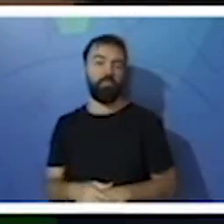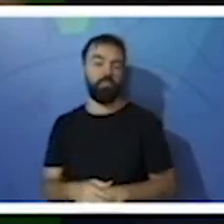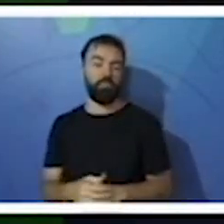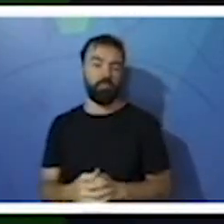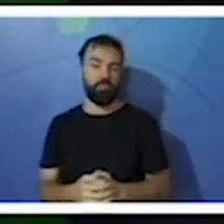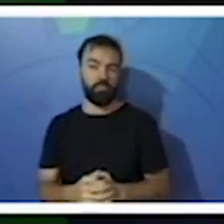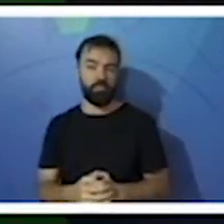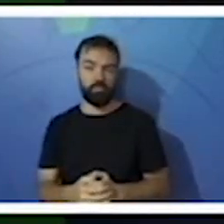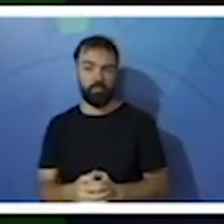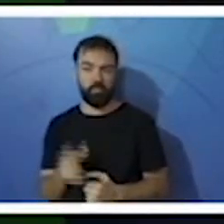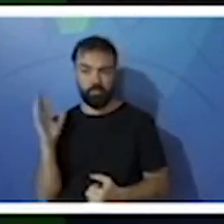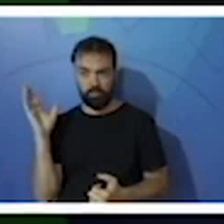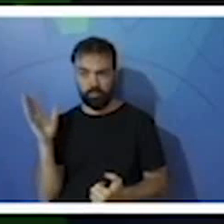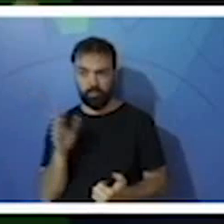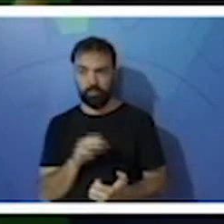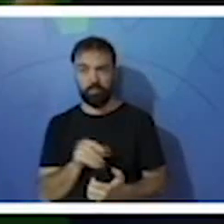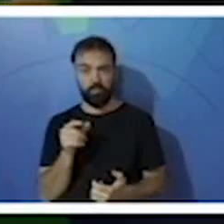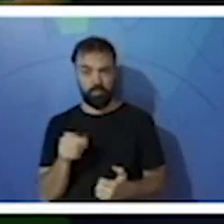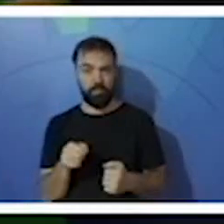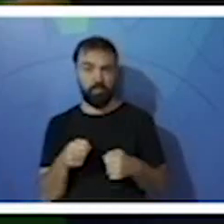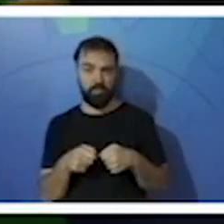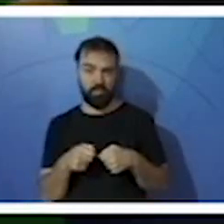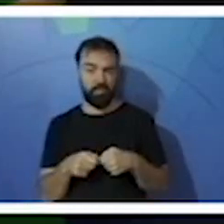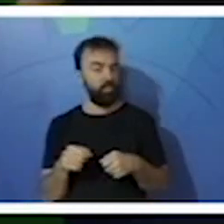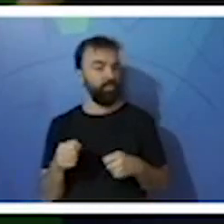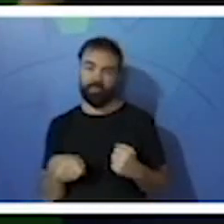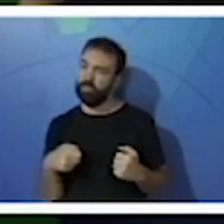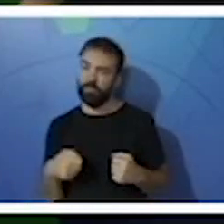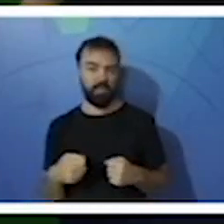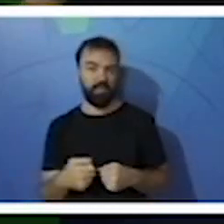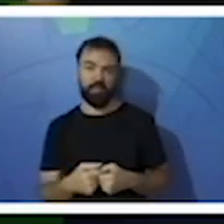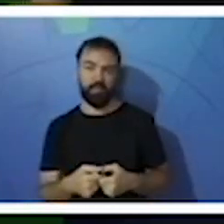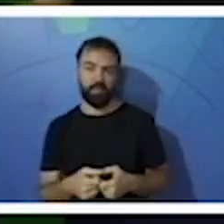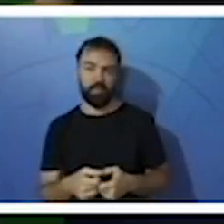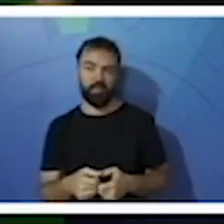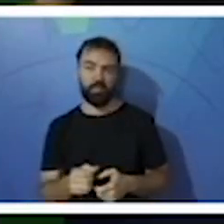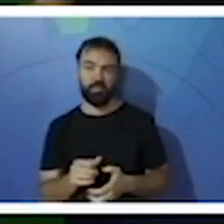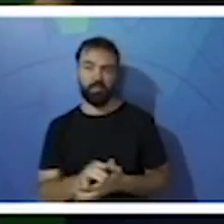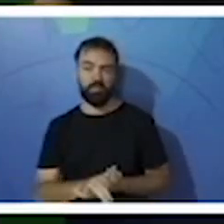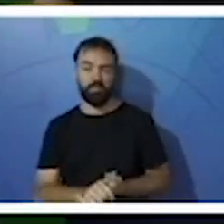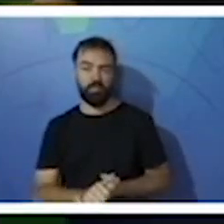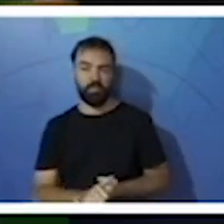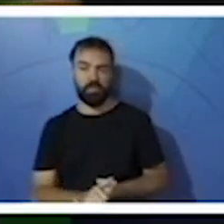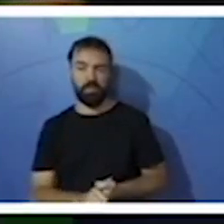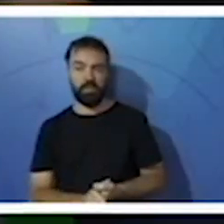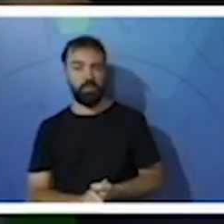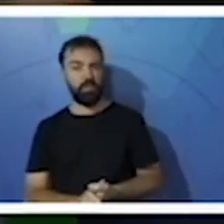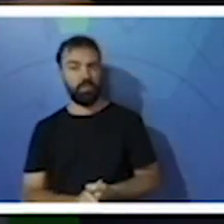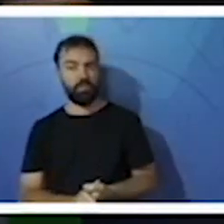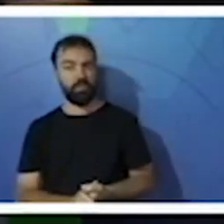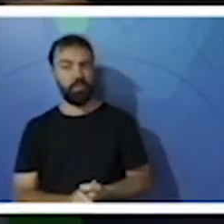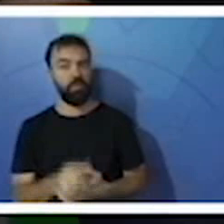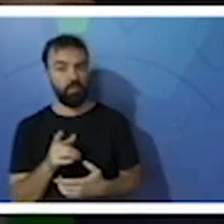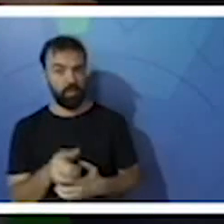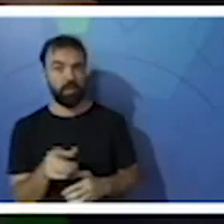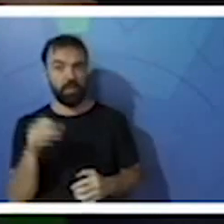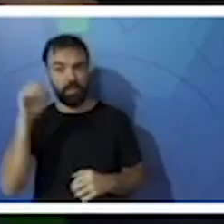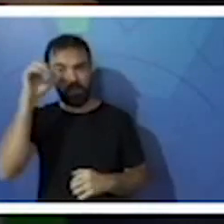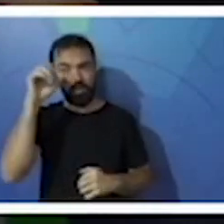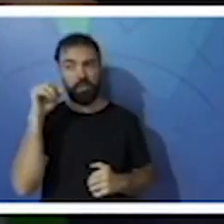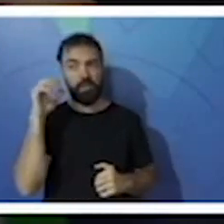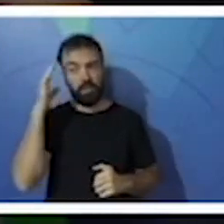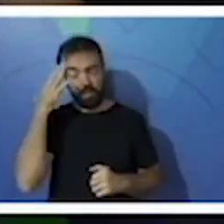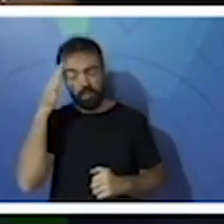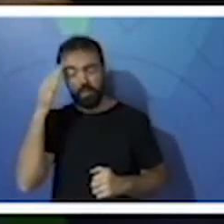não precisam realizar esse experimento, não é obrigado, tá? É só para vocês entenderem esse